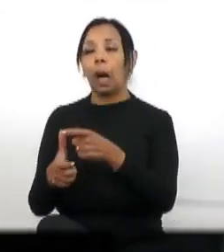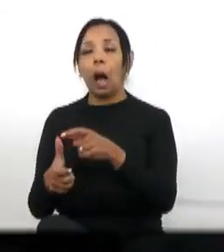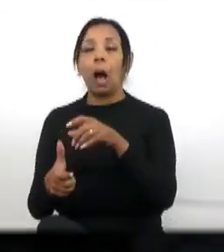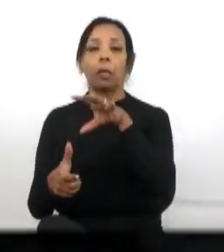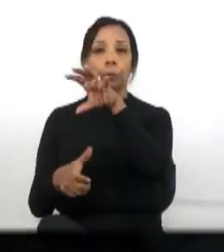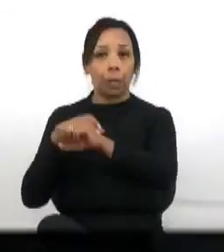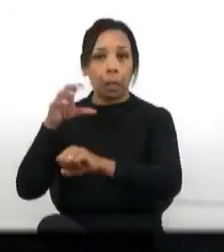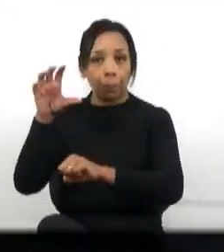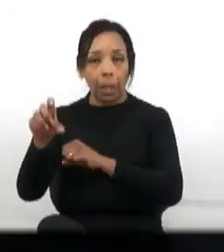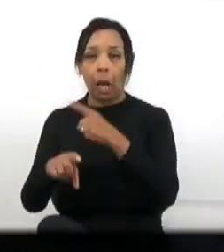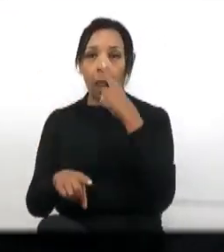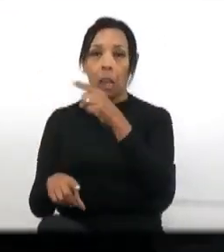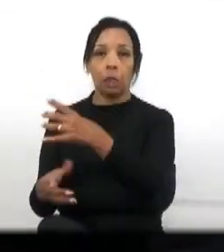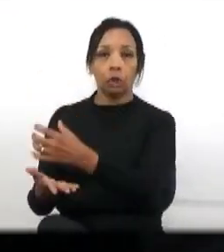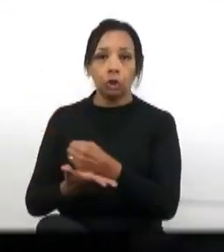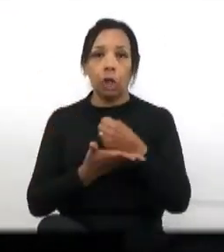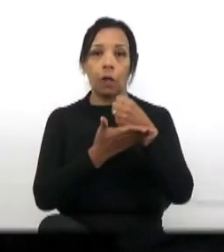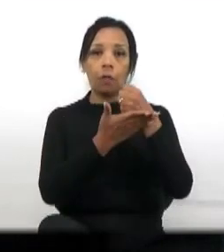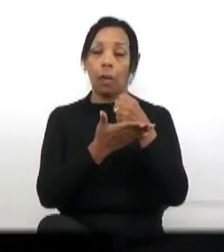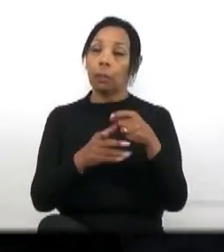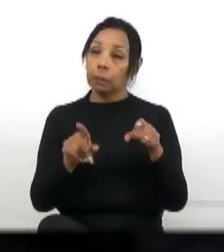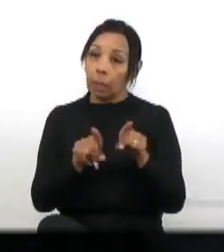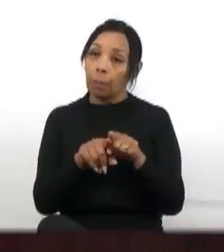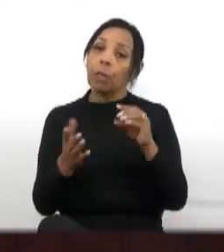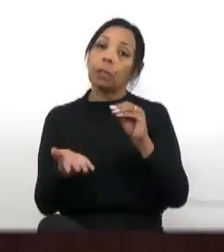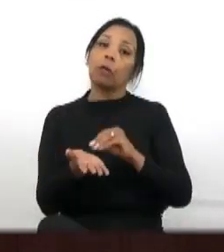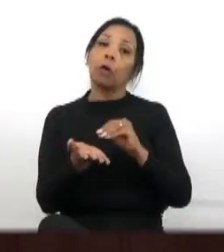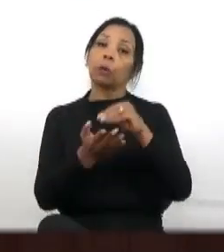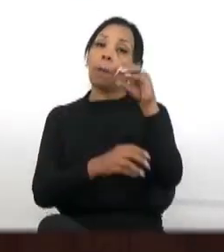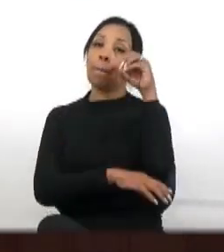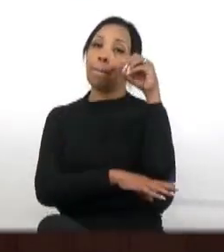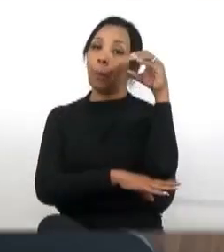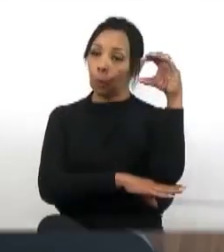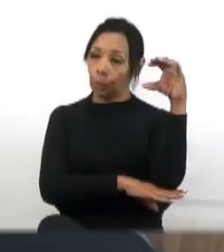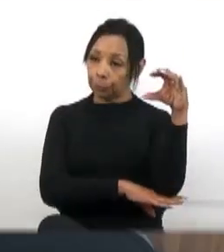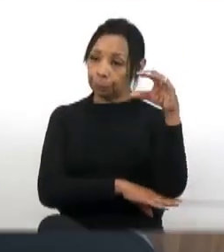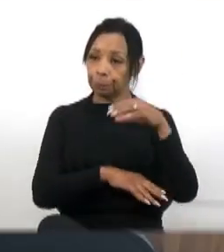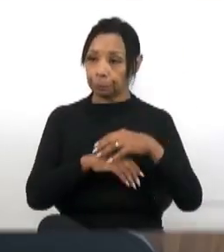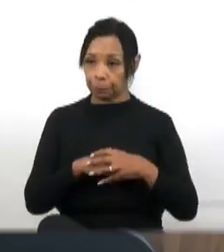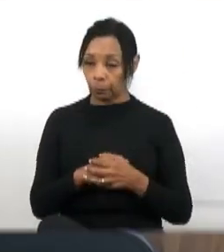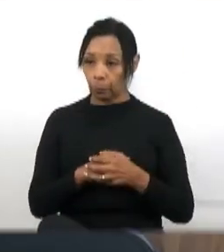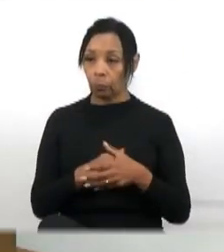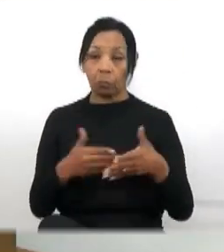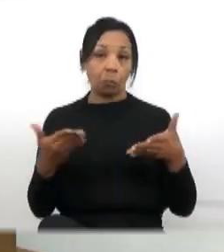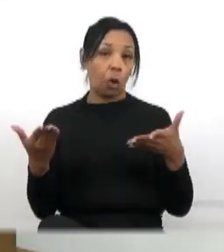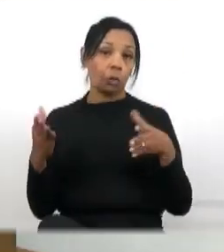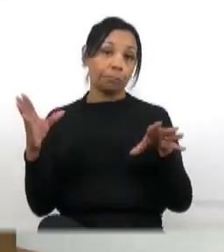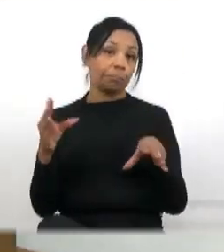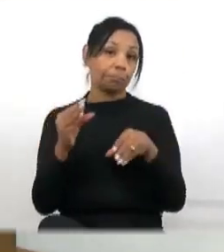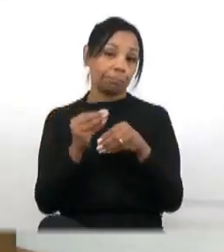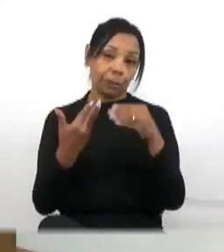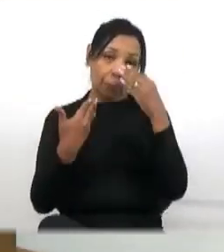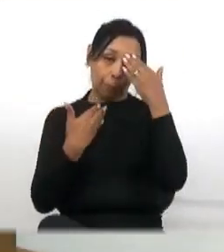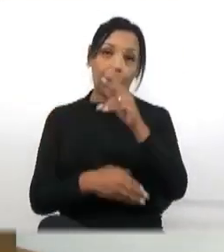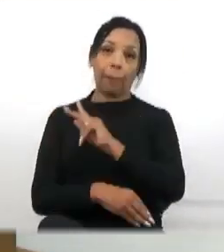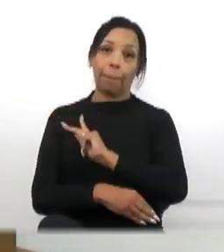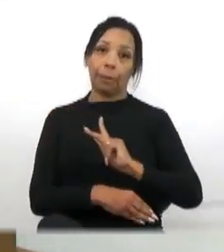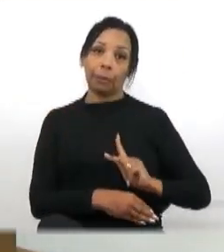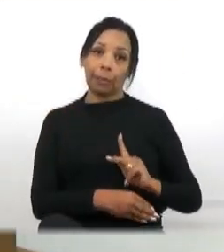nada mais justo que a iluminação para a população que mora ali. Então hoje é só. Obrigado, presidente. Obrigado a todos.